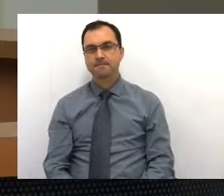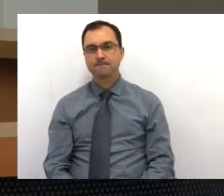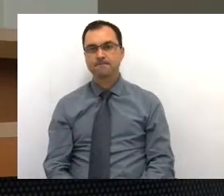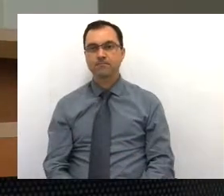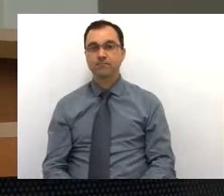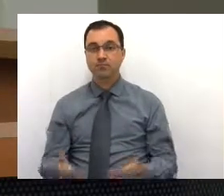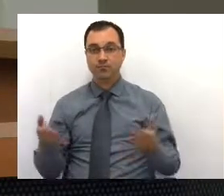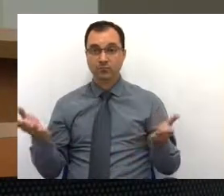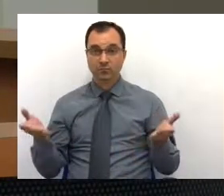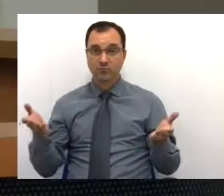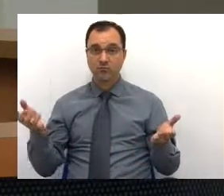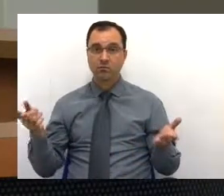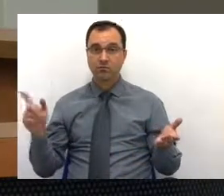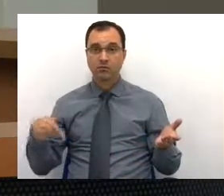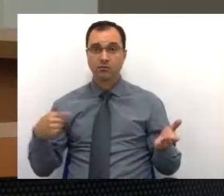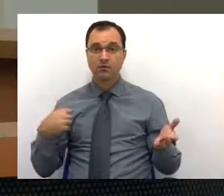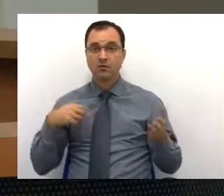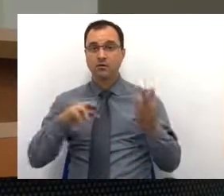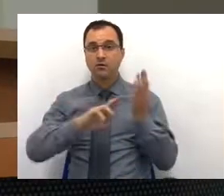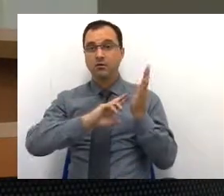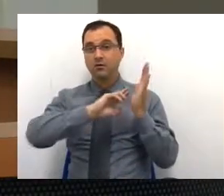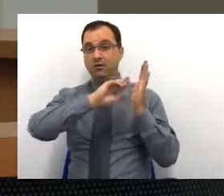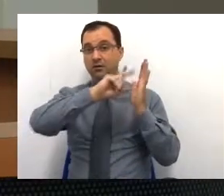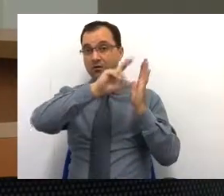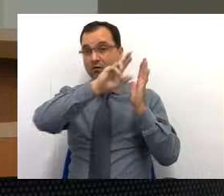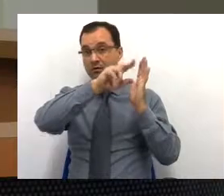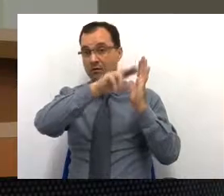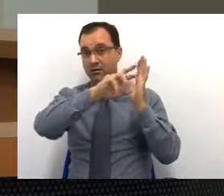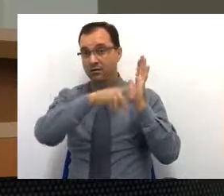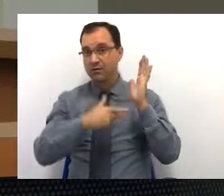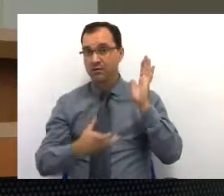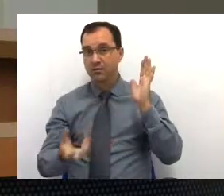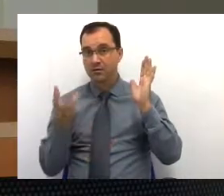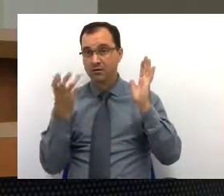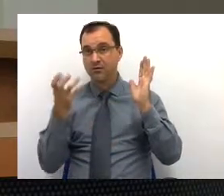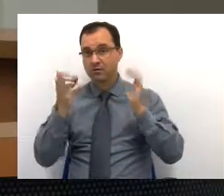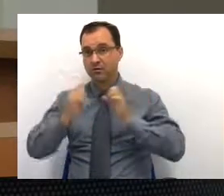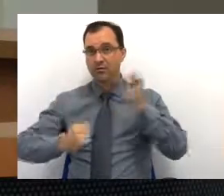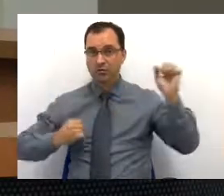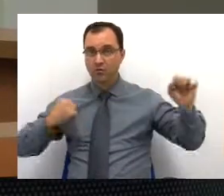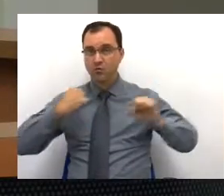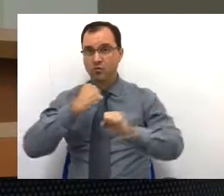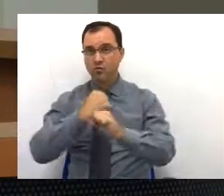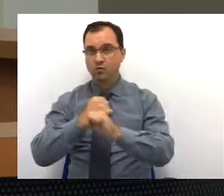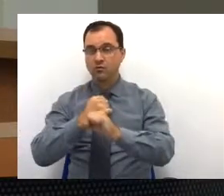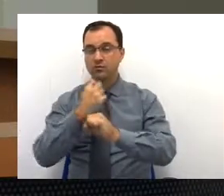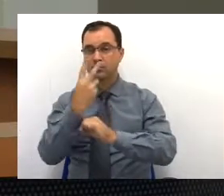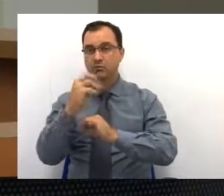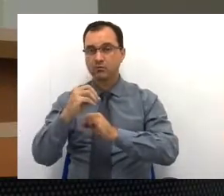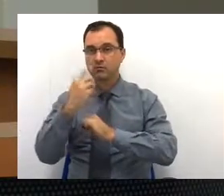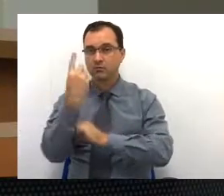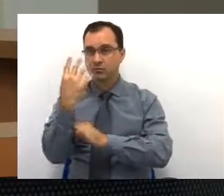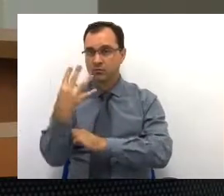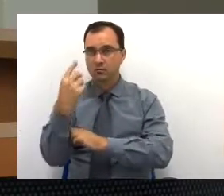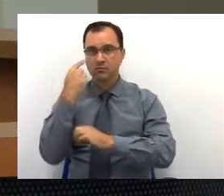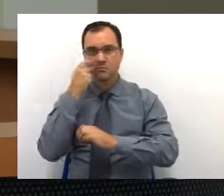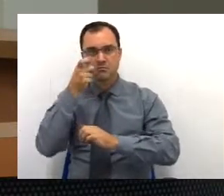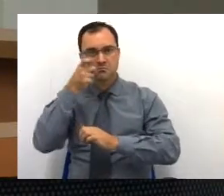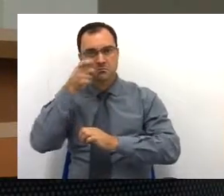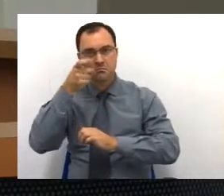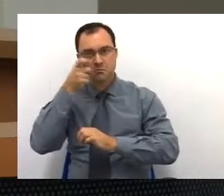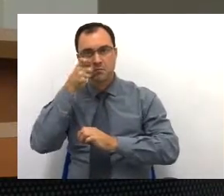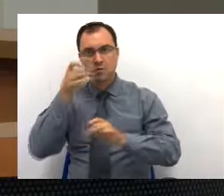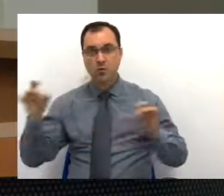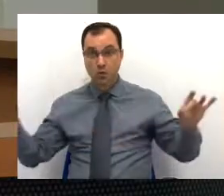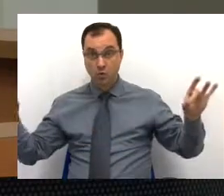E aqui é um detalhamento daquilo que se pretende para o ano de 2014. Então, nós temos lá a previsão de